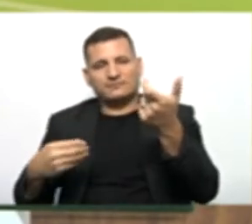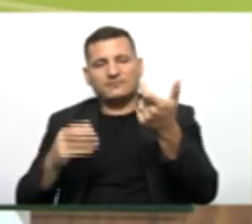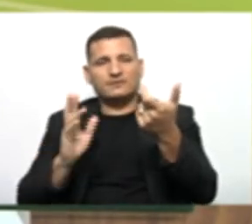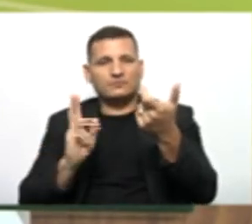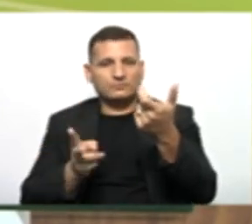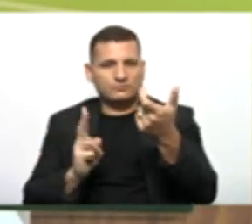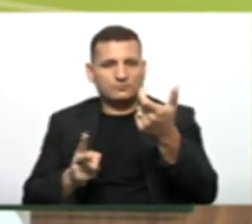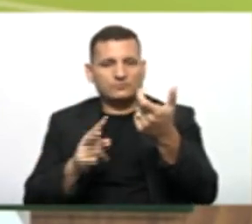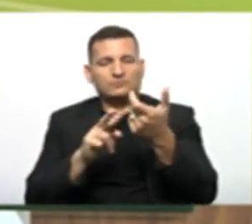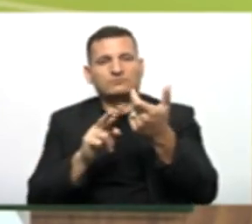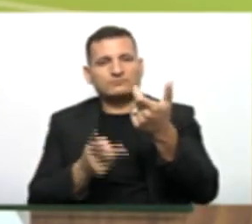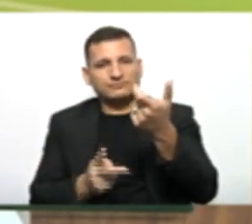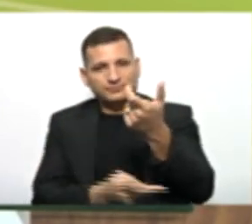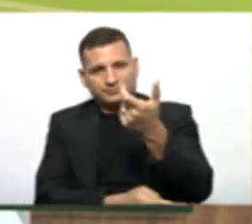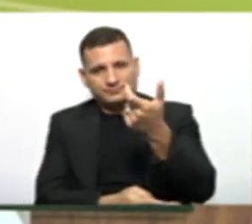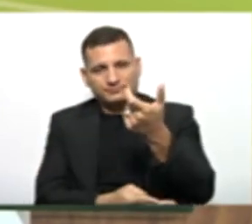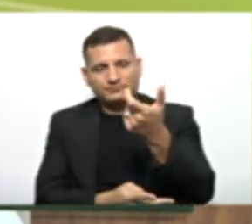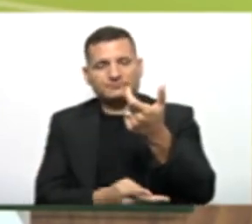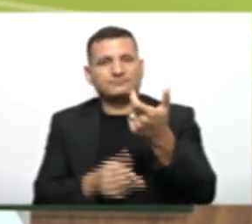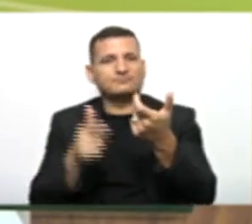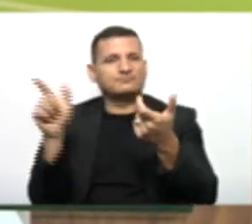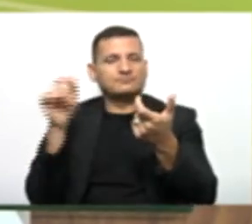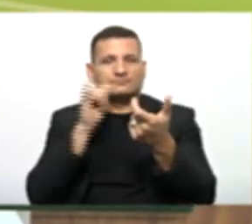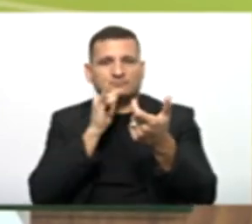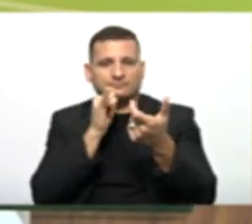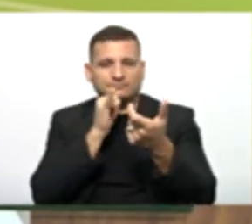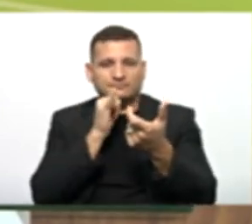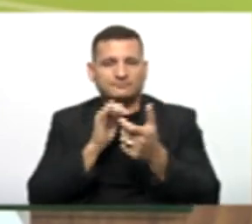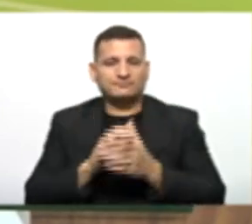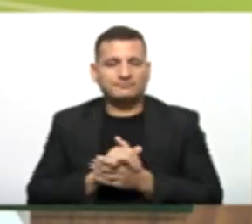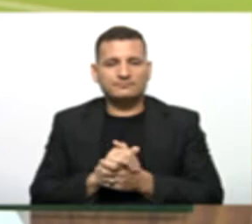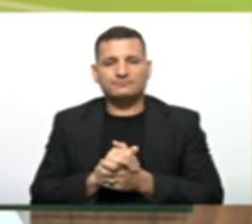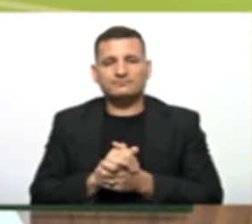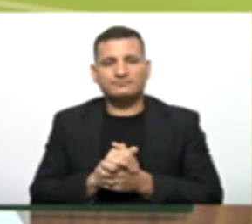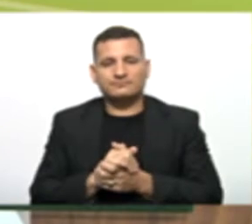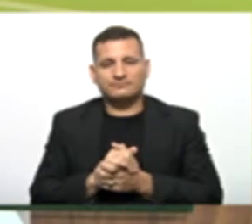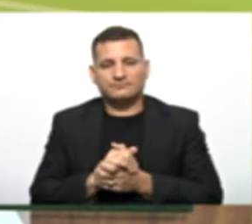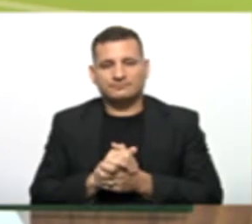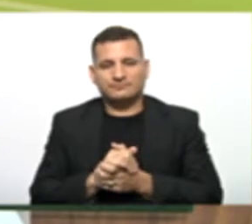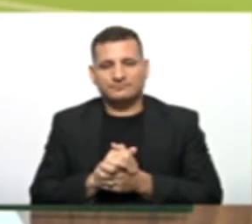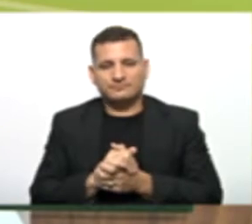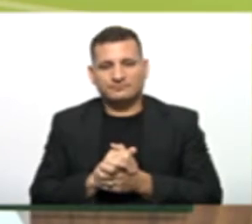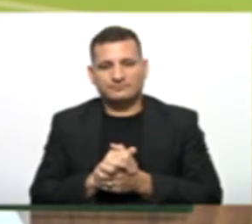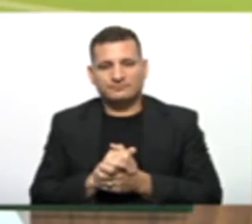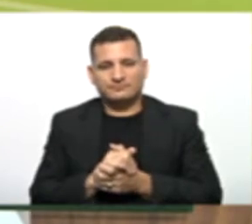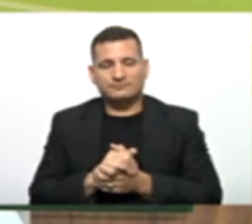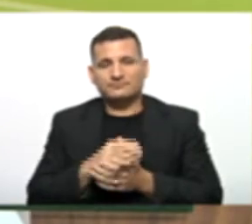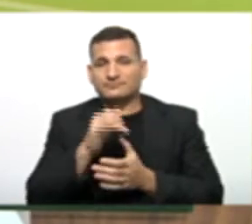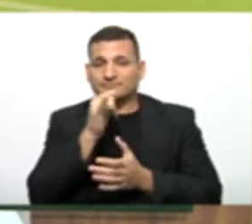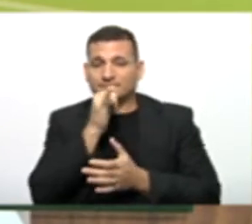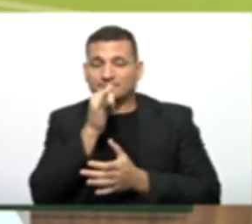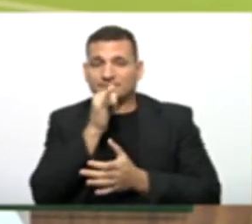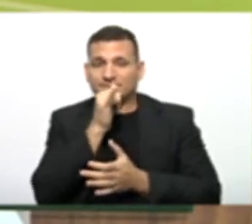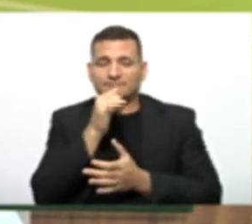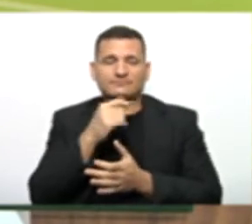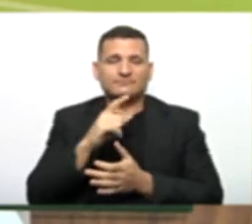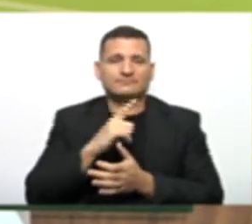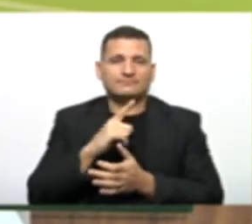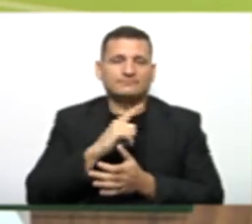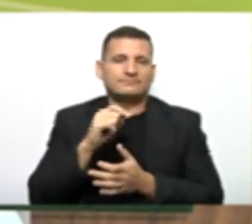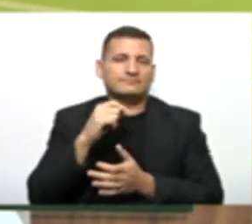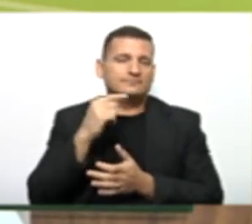tipo, então, já mudando para um outro exemplo agora, quando a gente tem um sinal, por exemplo, uma pinta, uma